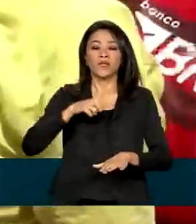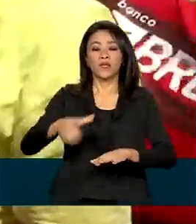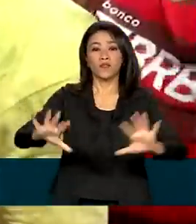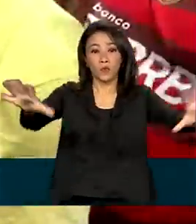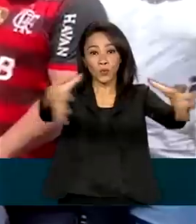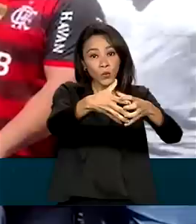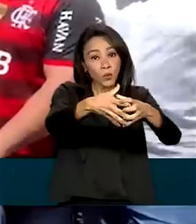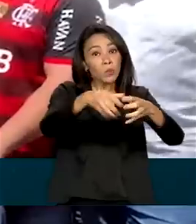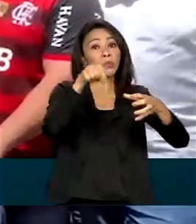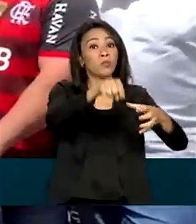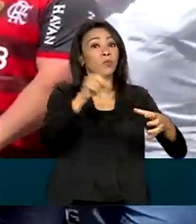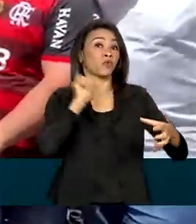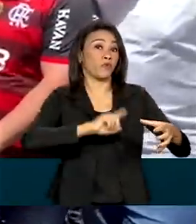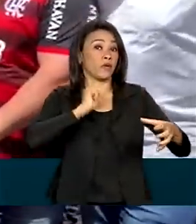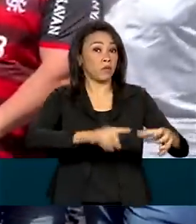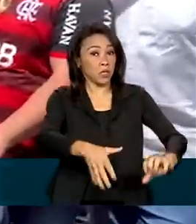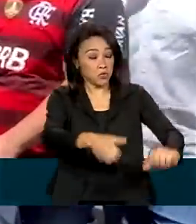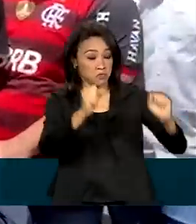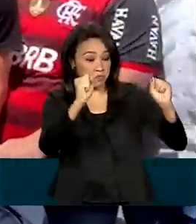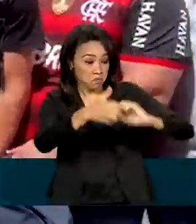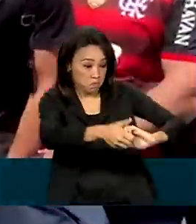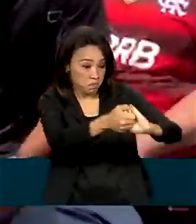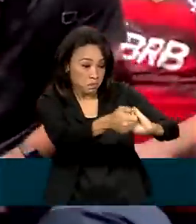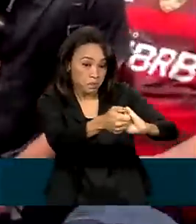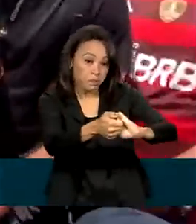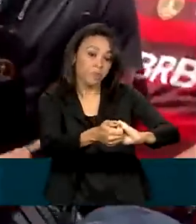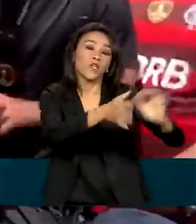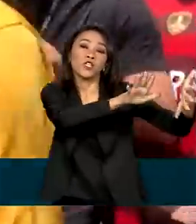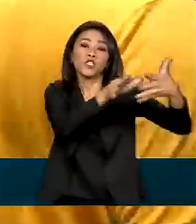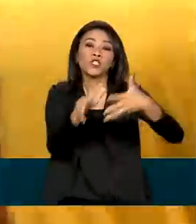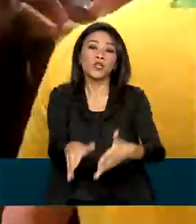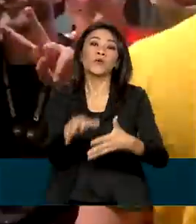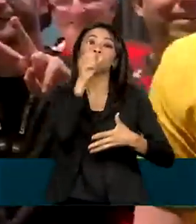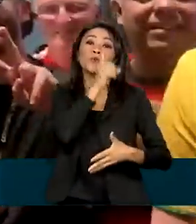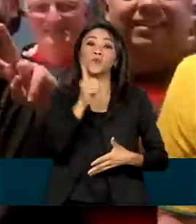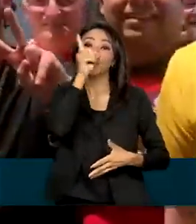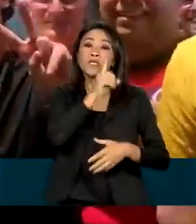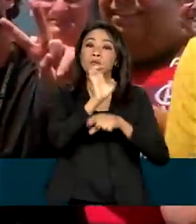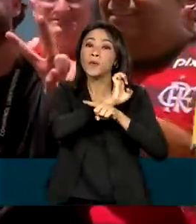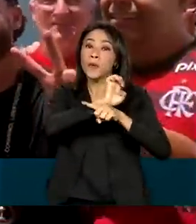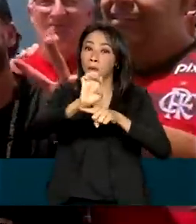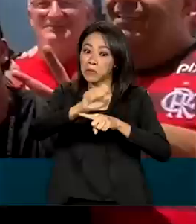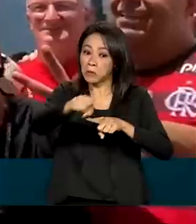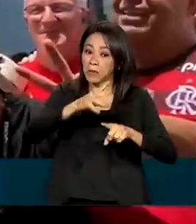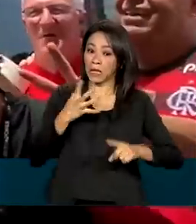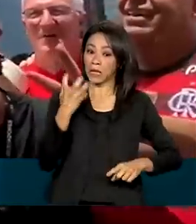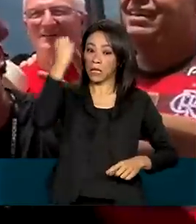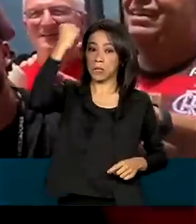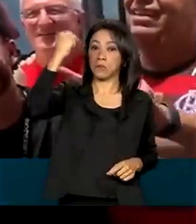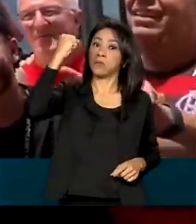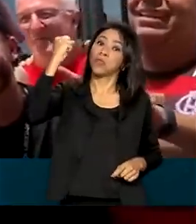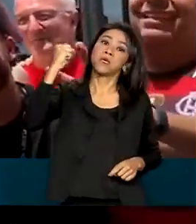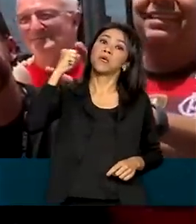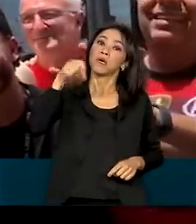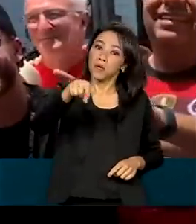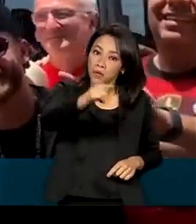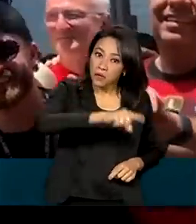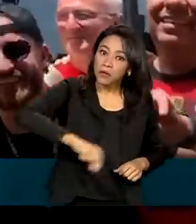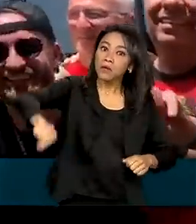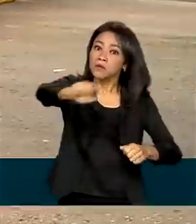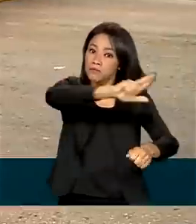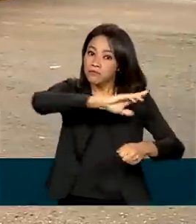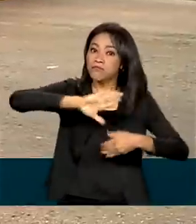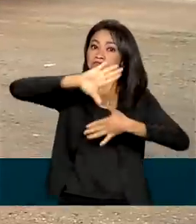delegação do Flamengo. O time chegou neste domingo do Equador, após ser campeão da Copa Libertadores da